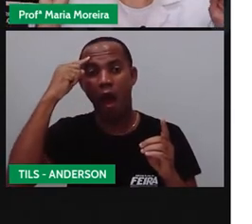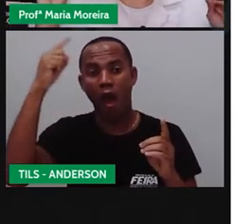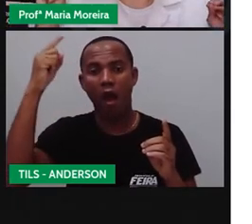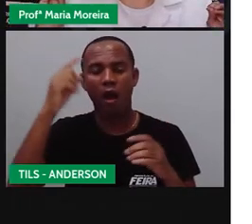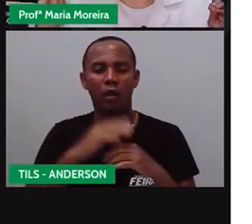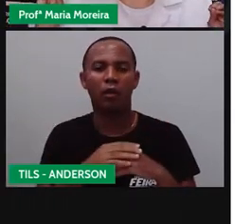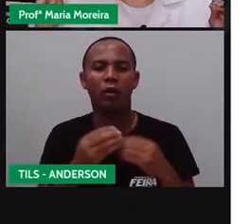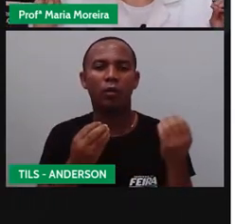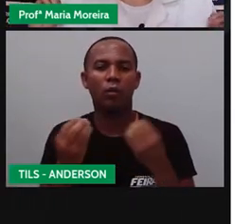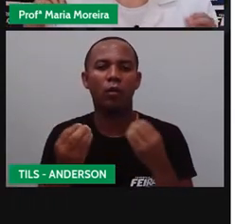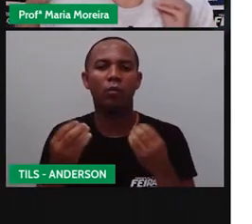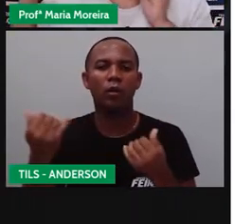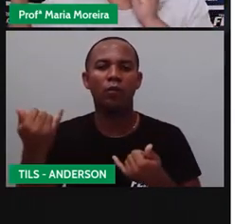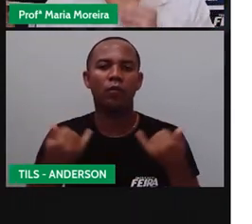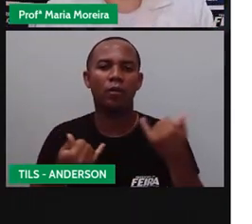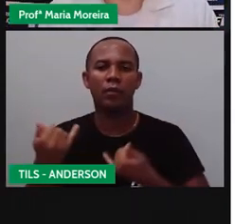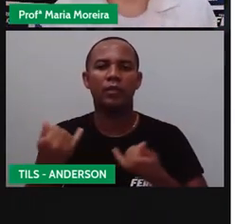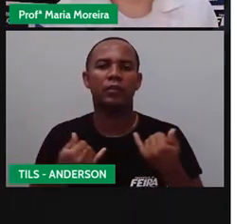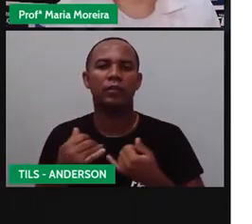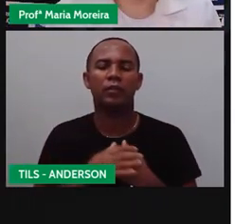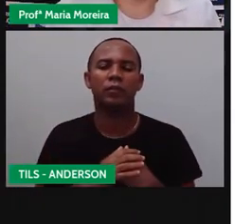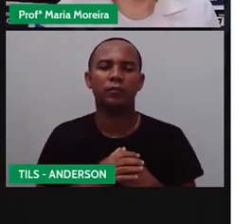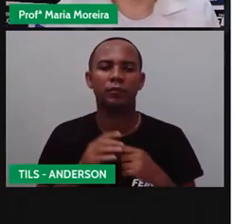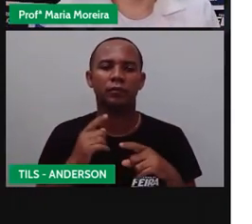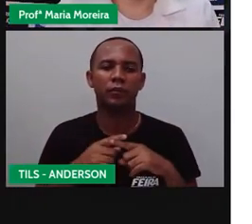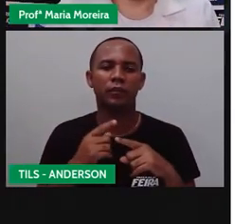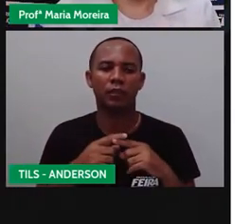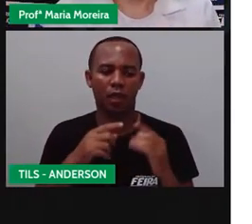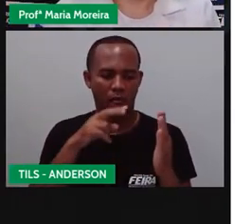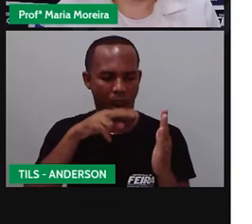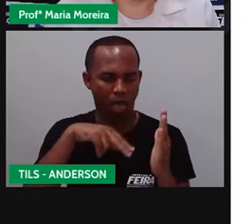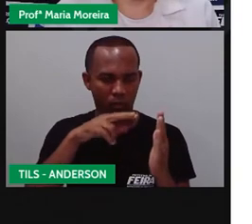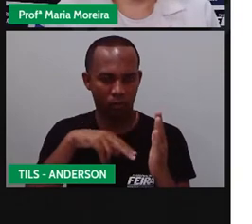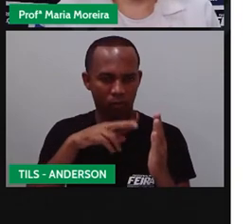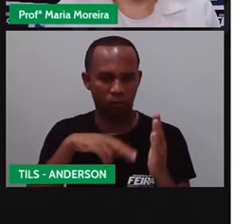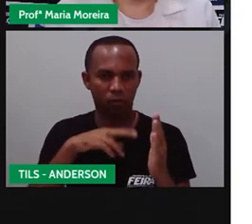a informação. Porque fazer a leitura durante o trânsito é o quê?